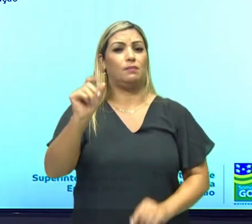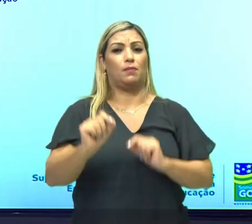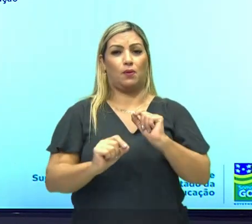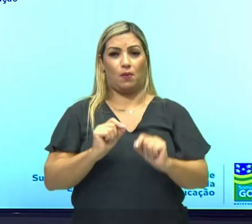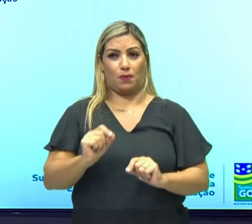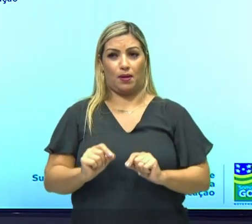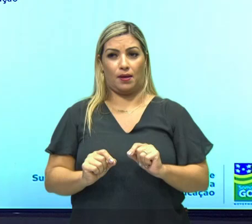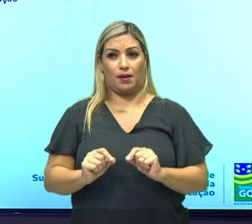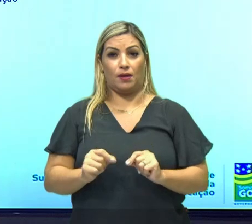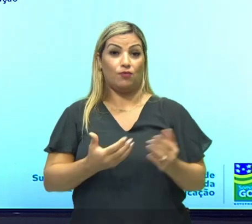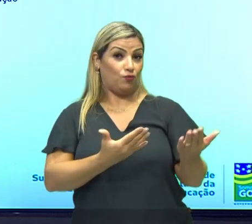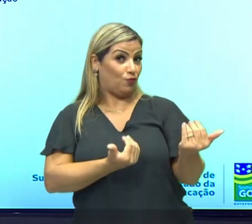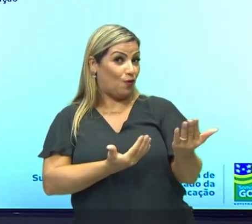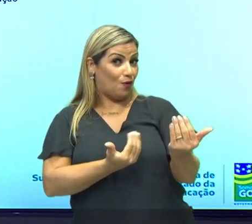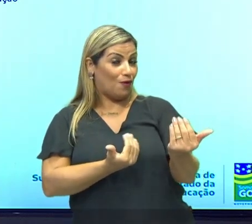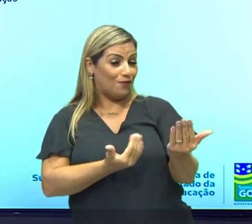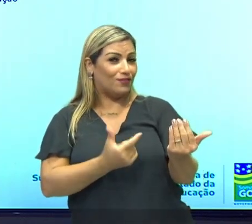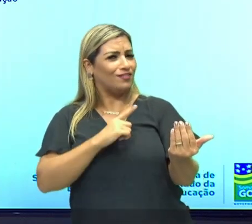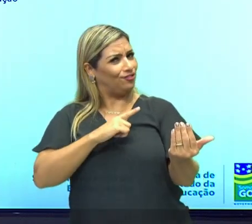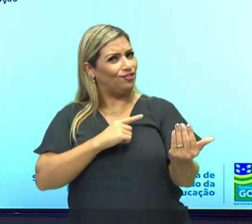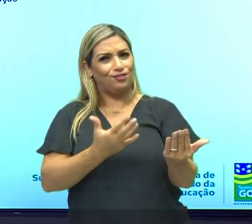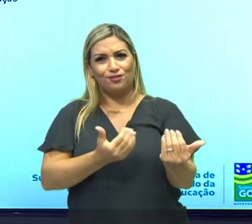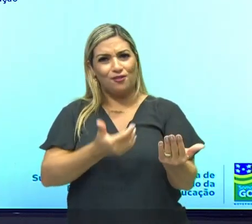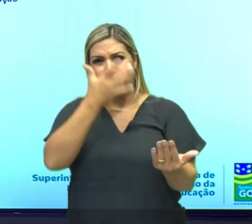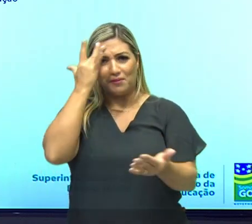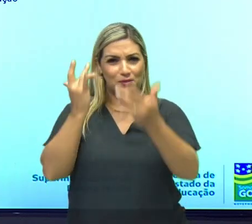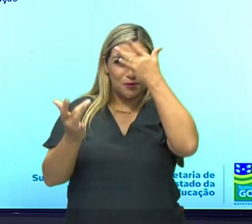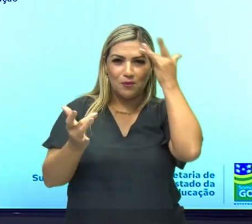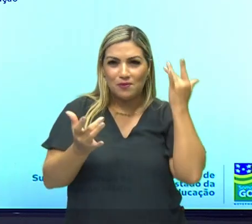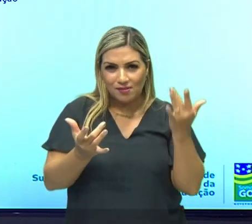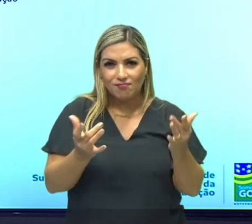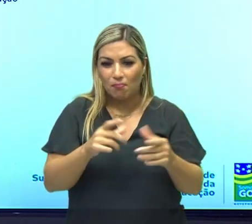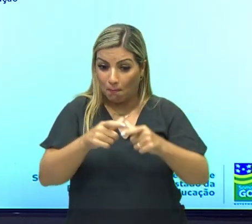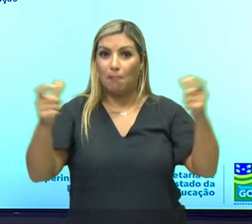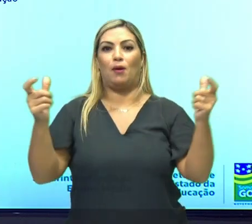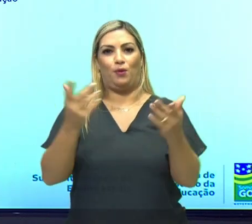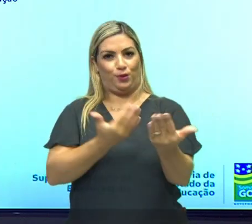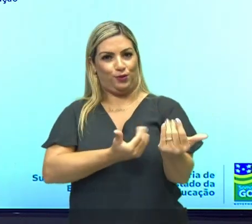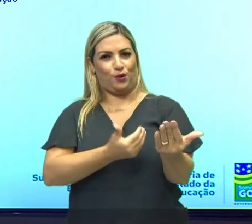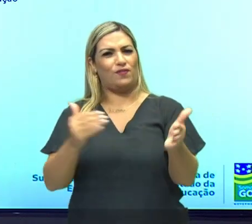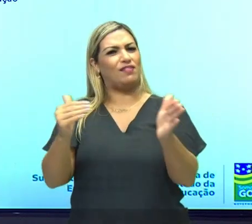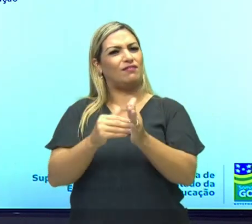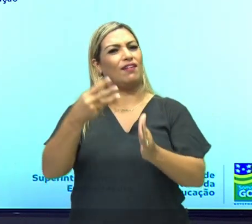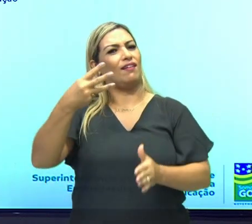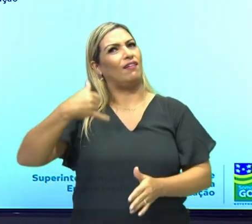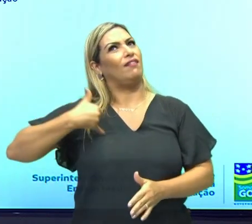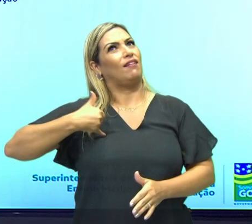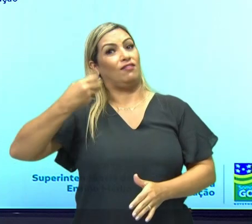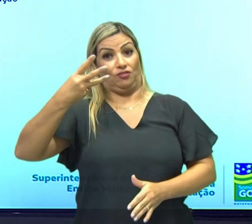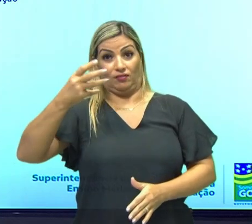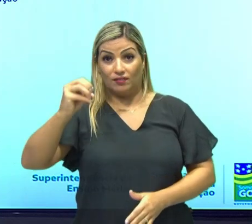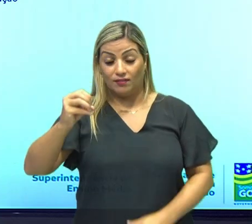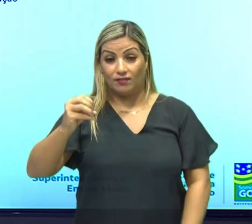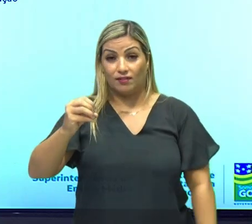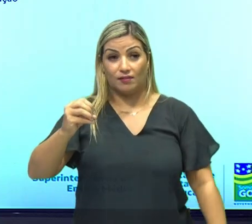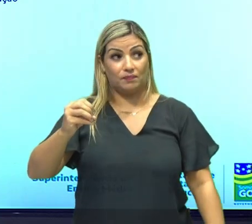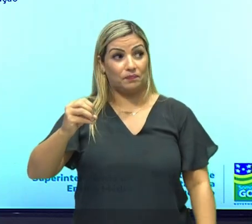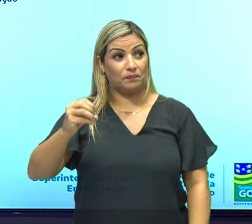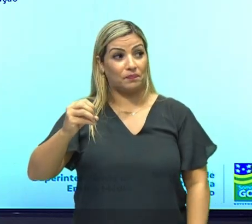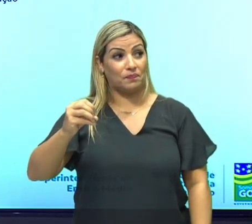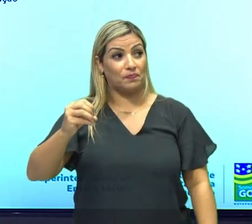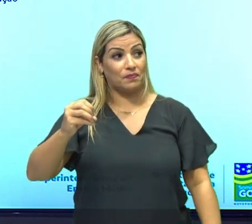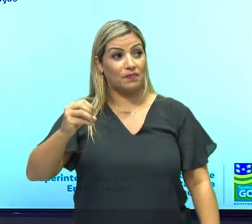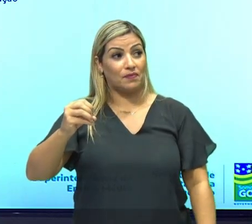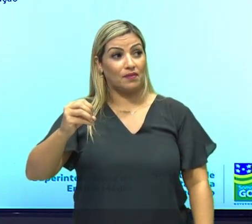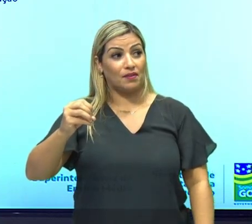predominantemente de jovens. Se eu olhar aqui, até 30 anos, aqui tá mulheres, desse lado mulheres,